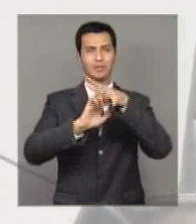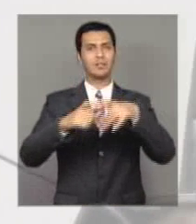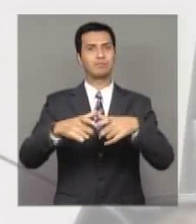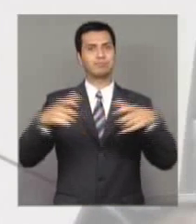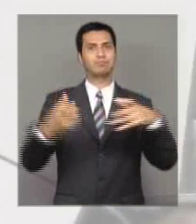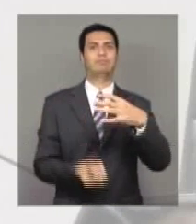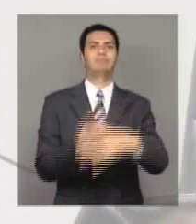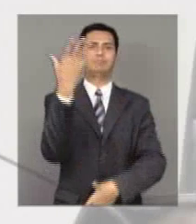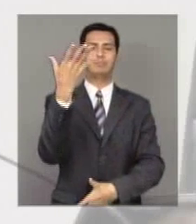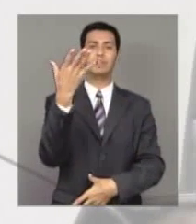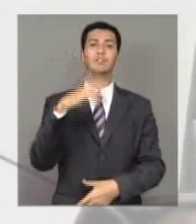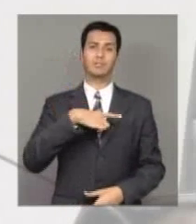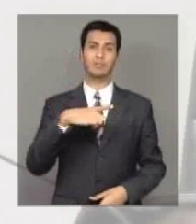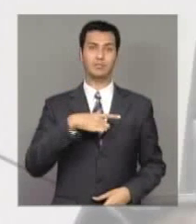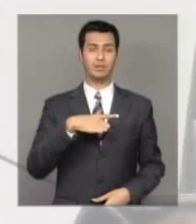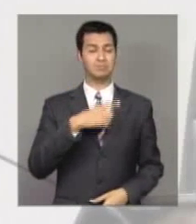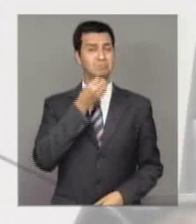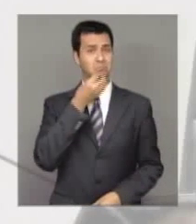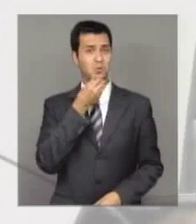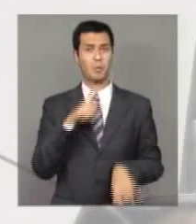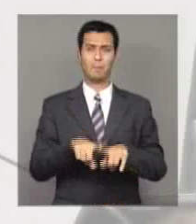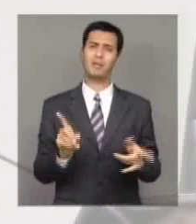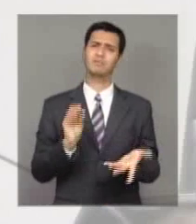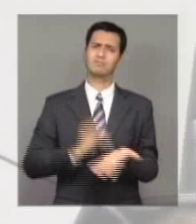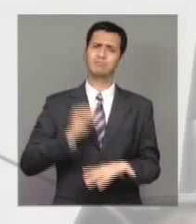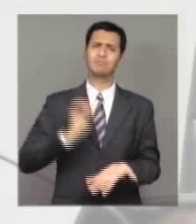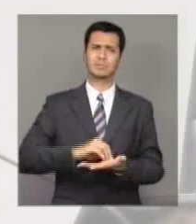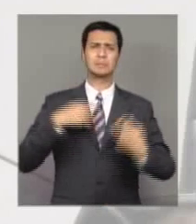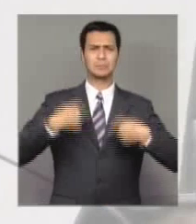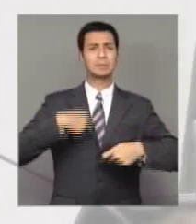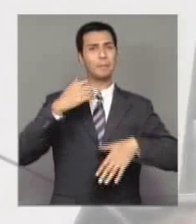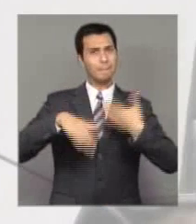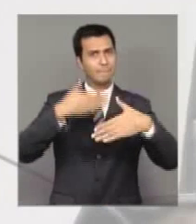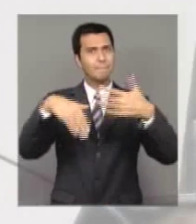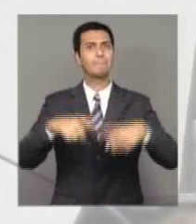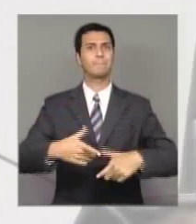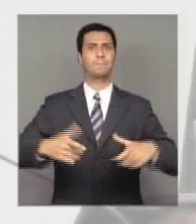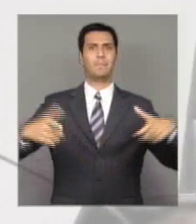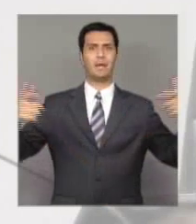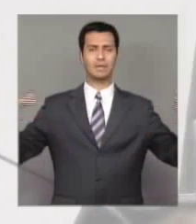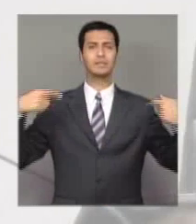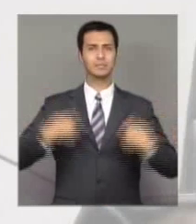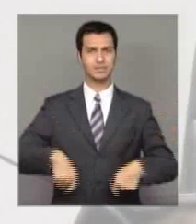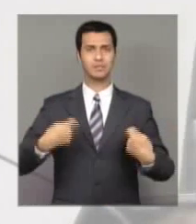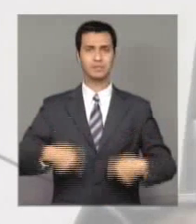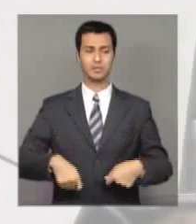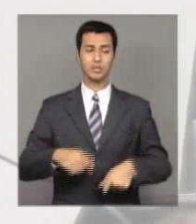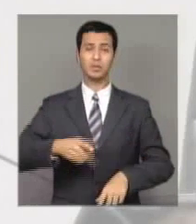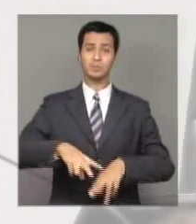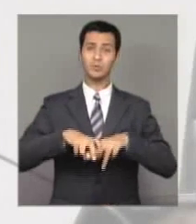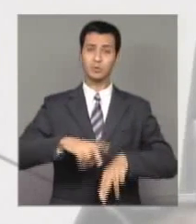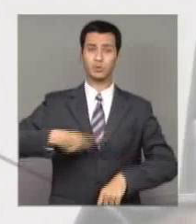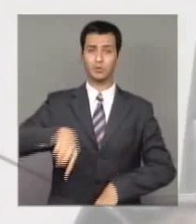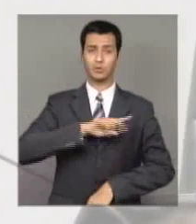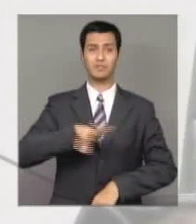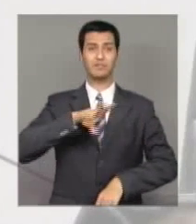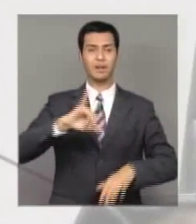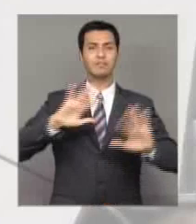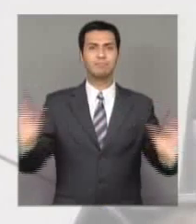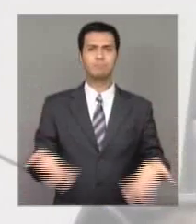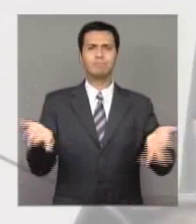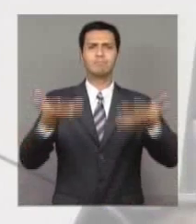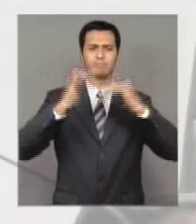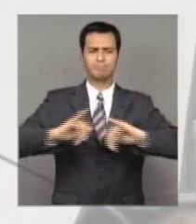bom resultado, mas ainda nós achamos que é pouco. Por isso, vamos dar um grande incentivo para que